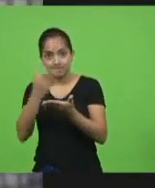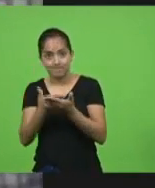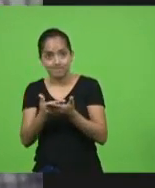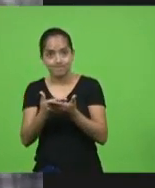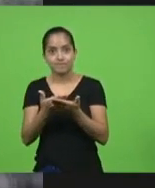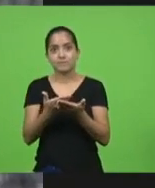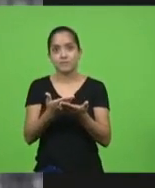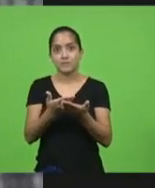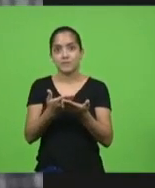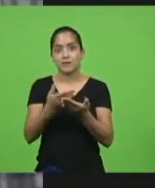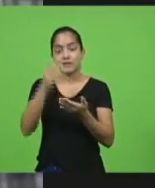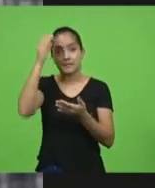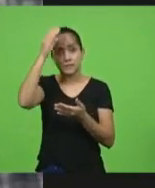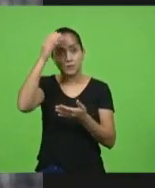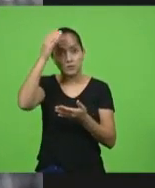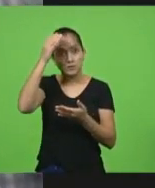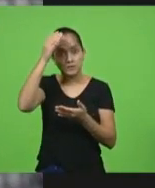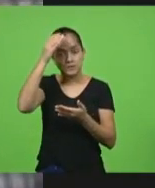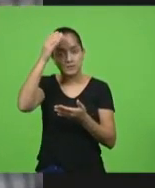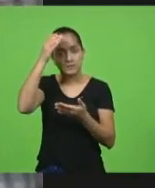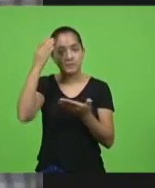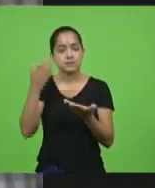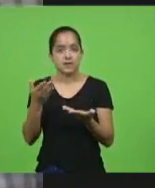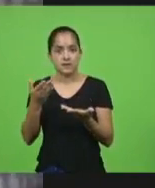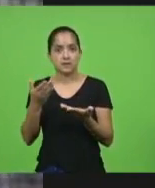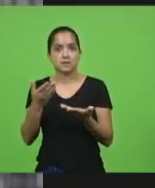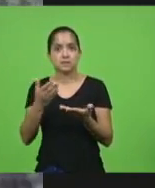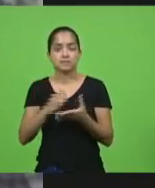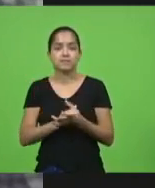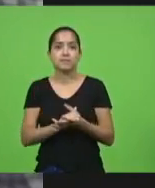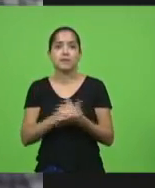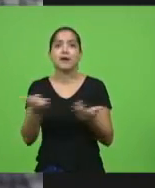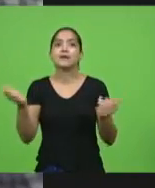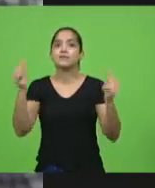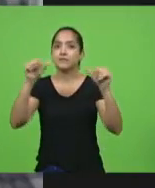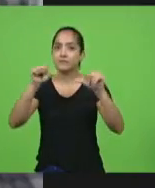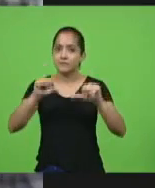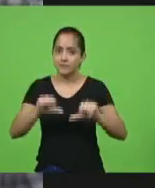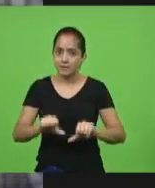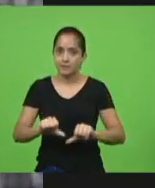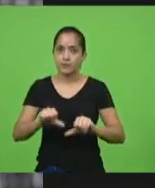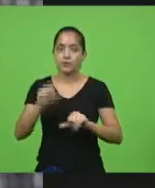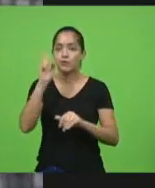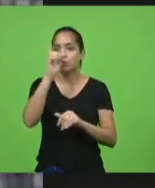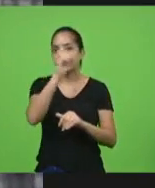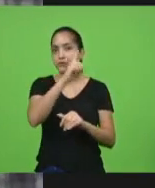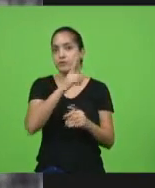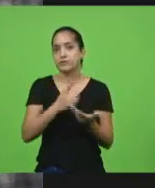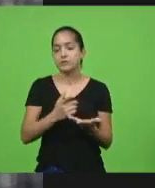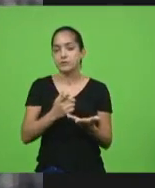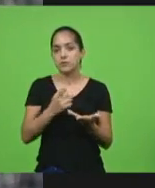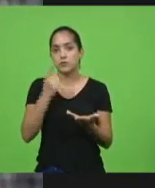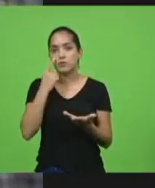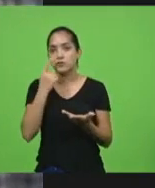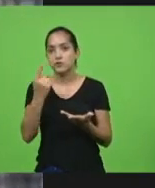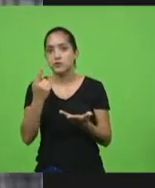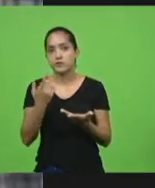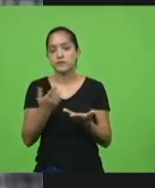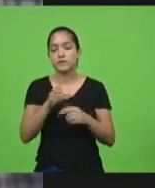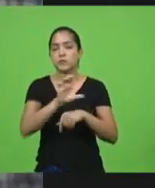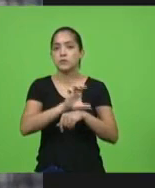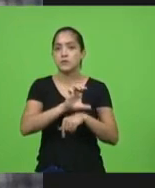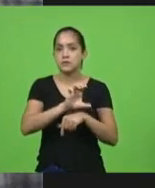se conscientizar, as coisas ficam ainda mais difíceis. Quando nós vemos o nosso Estado